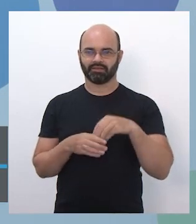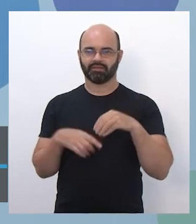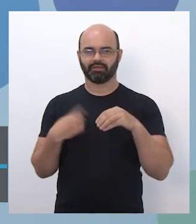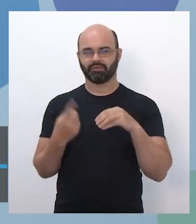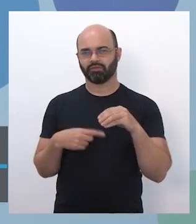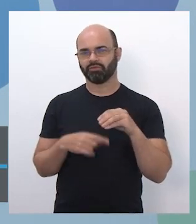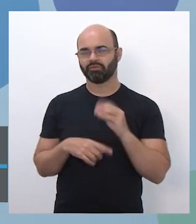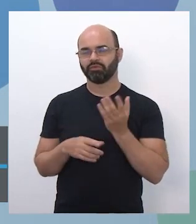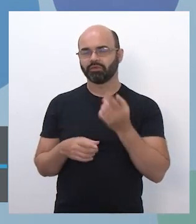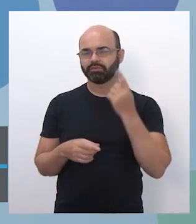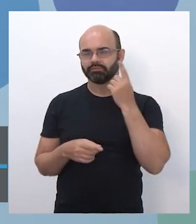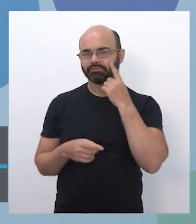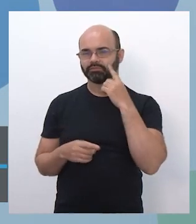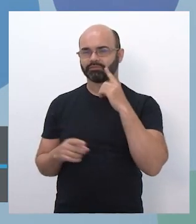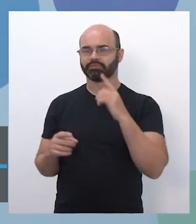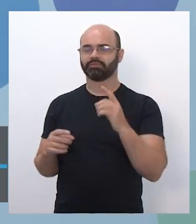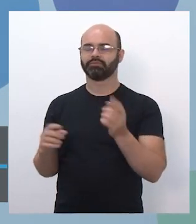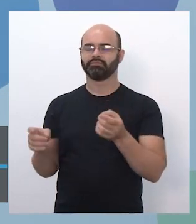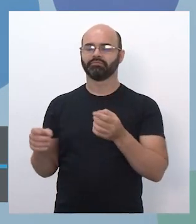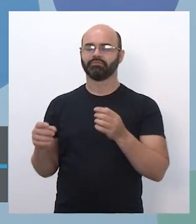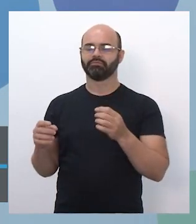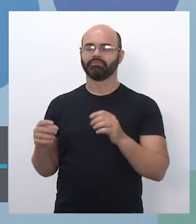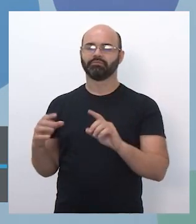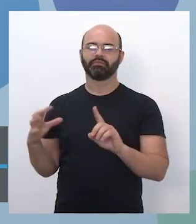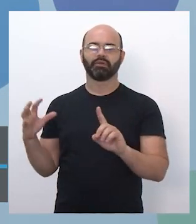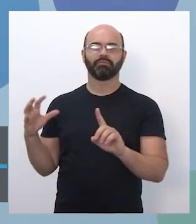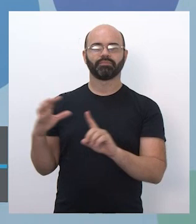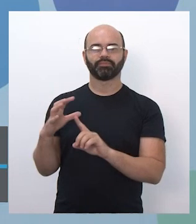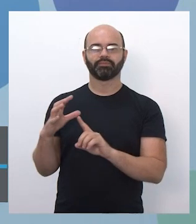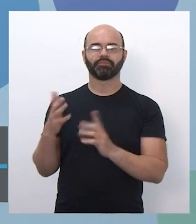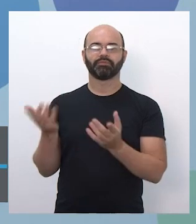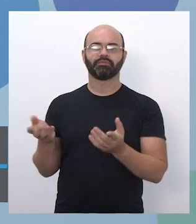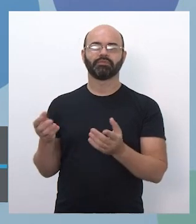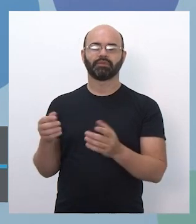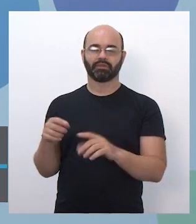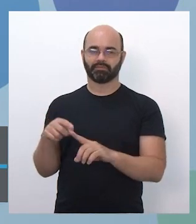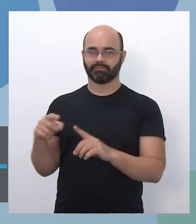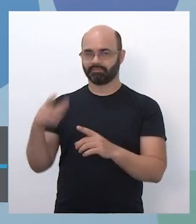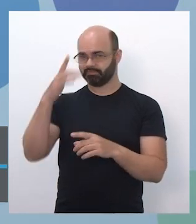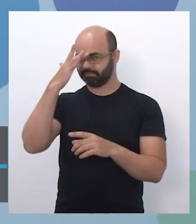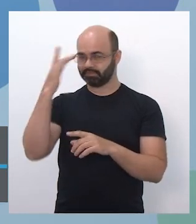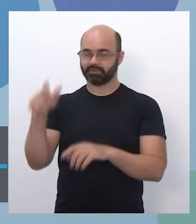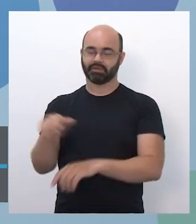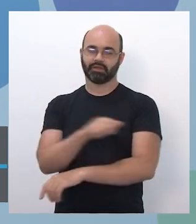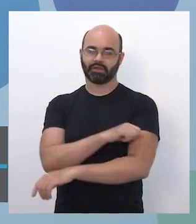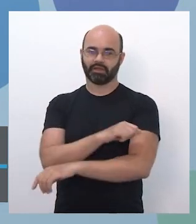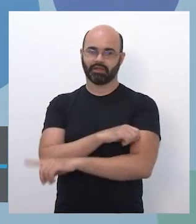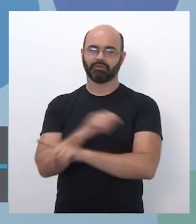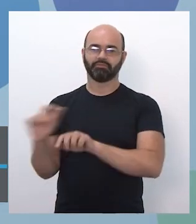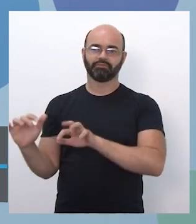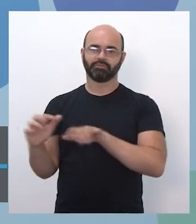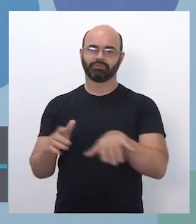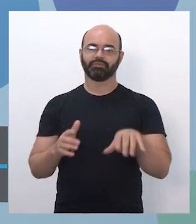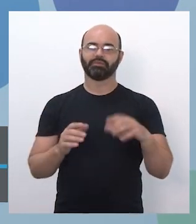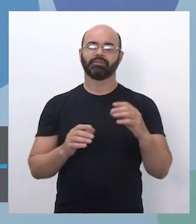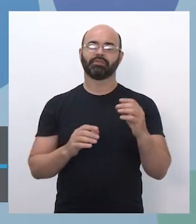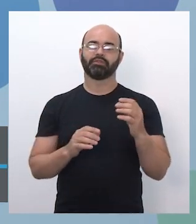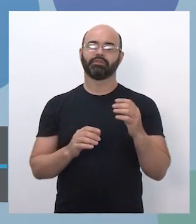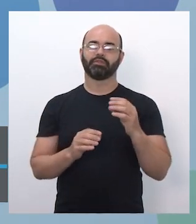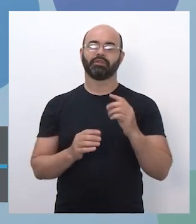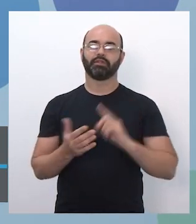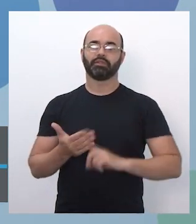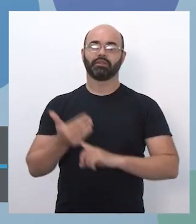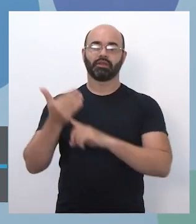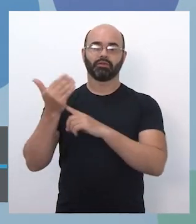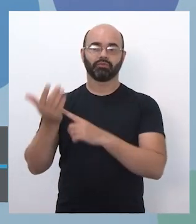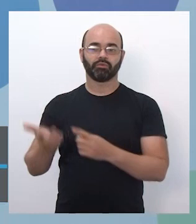demandas dos estudantes em relação ao acesso do ensino mediado por tecnologia e, no geral, os